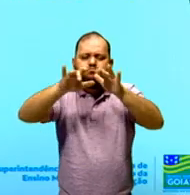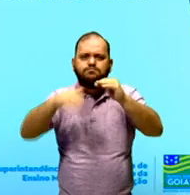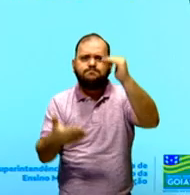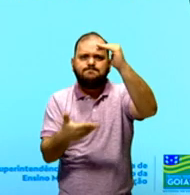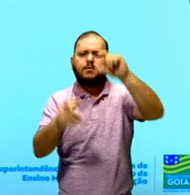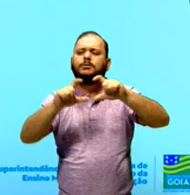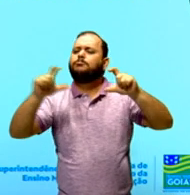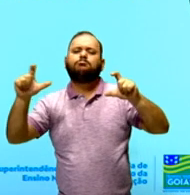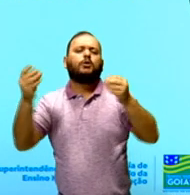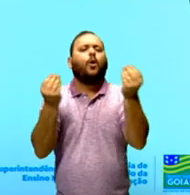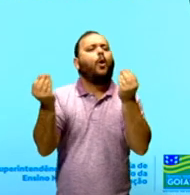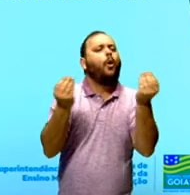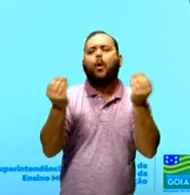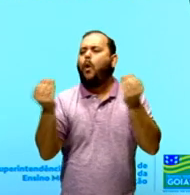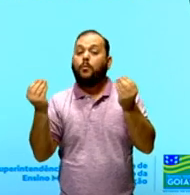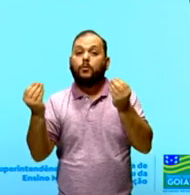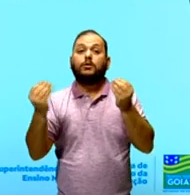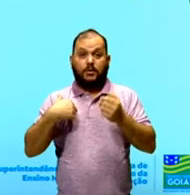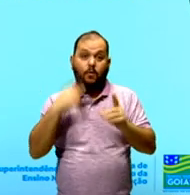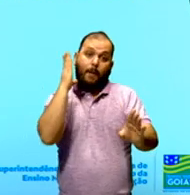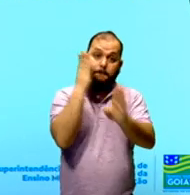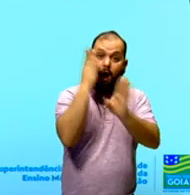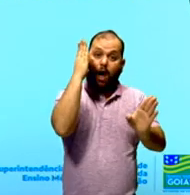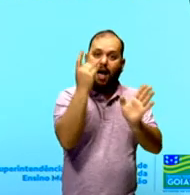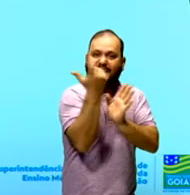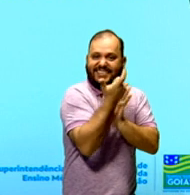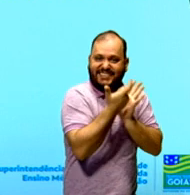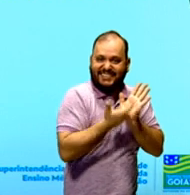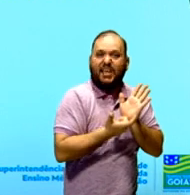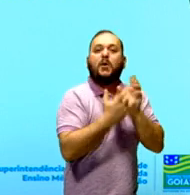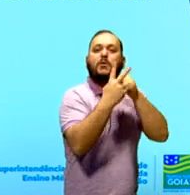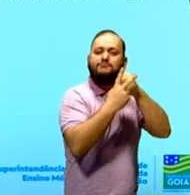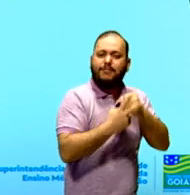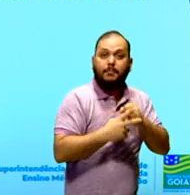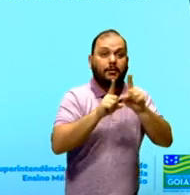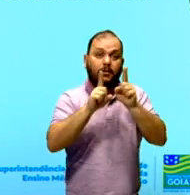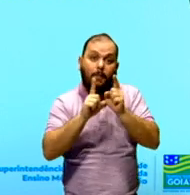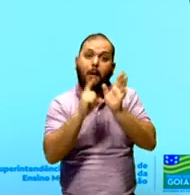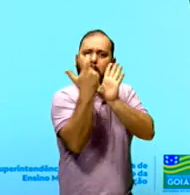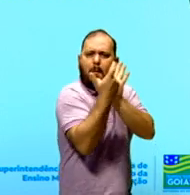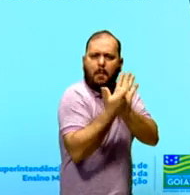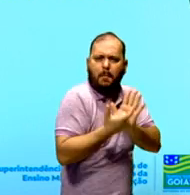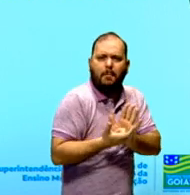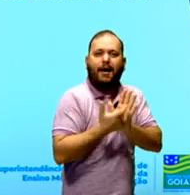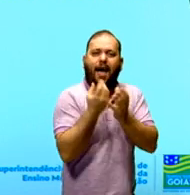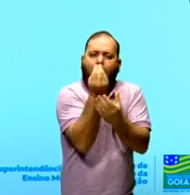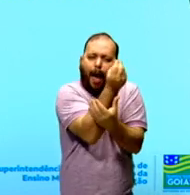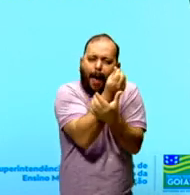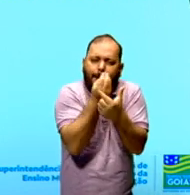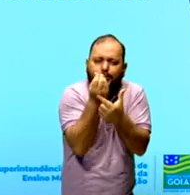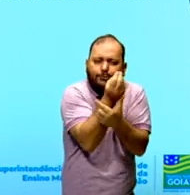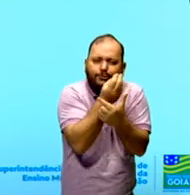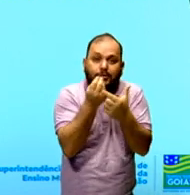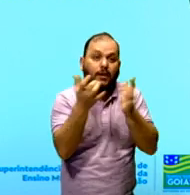vamos reconhecer os verbos e os adjetivos no texto a fim de que a gente consiga identificar o tema da carta.